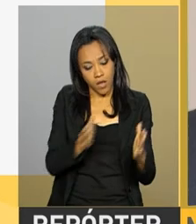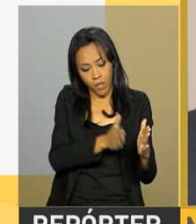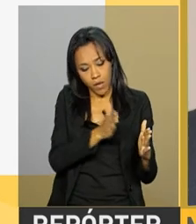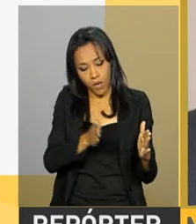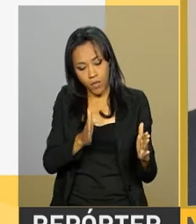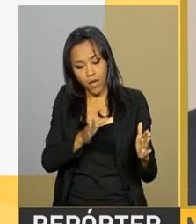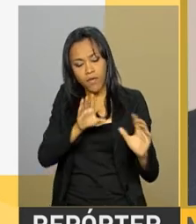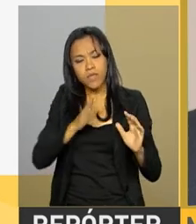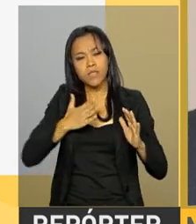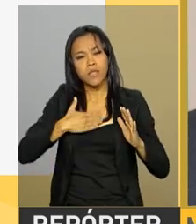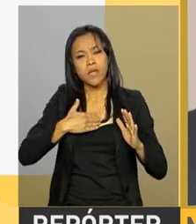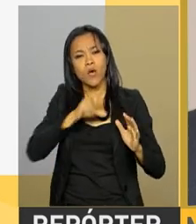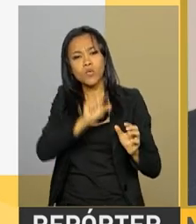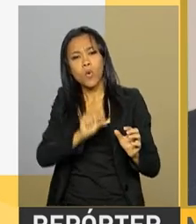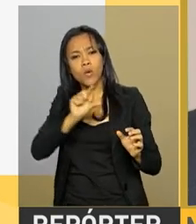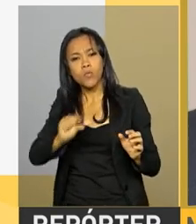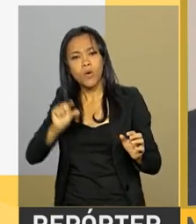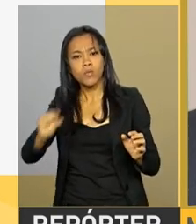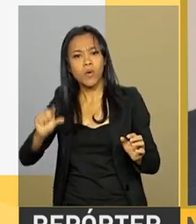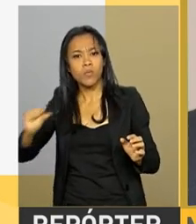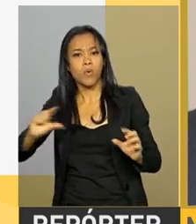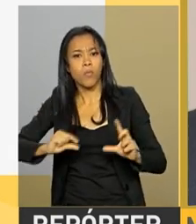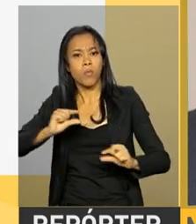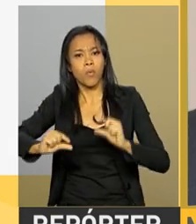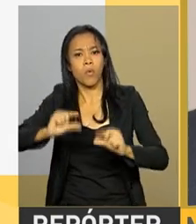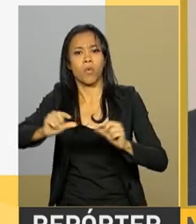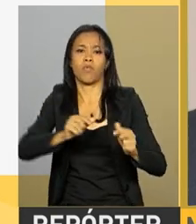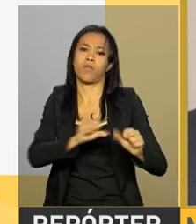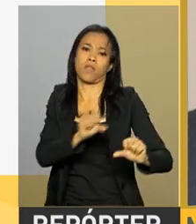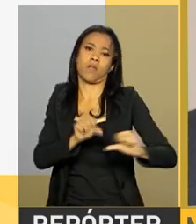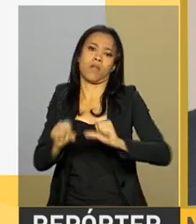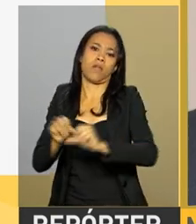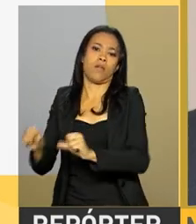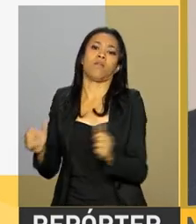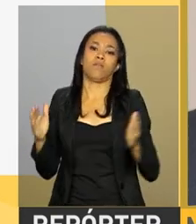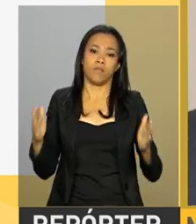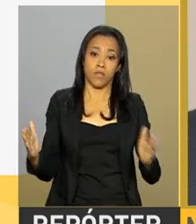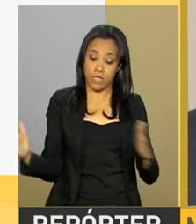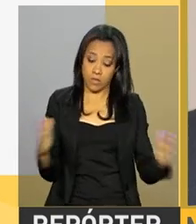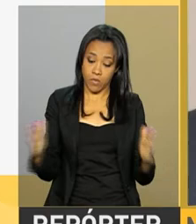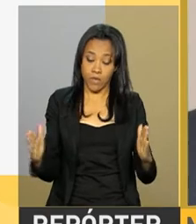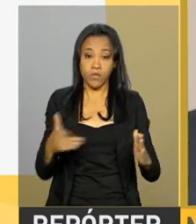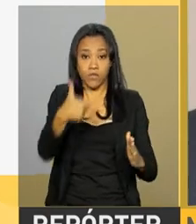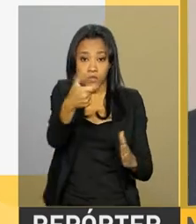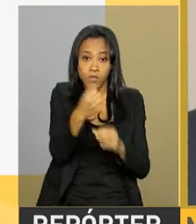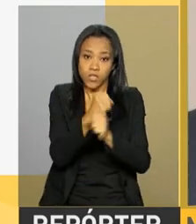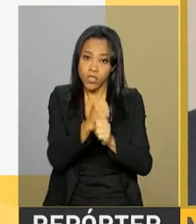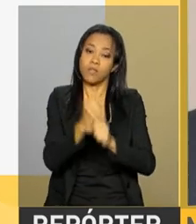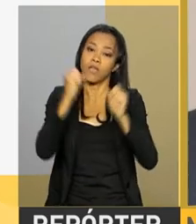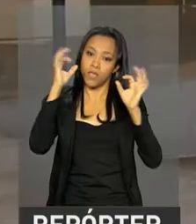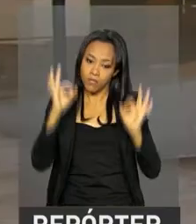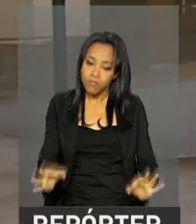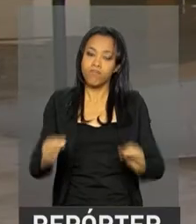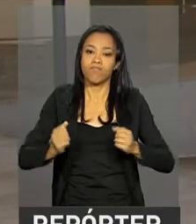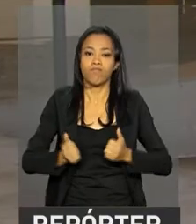suave, é tranquila, é paulatina. Em 20 anos é que nós vamos vê-la implementada.